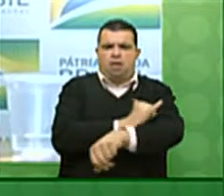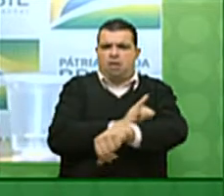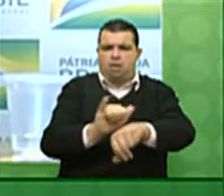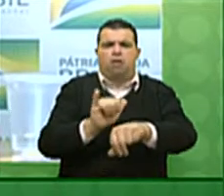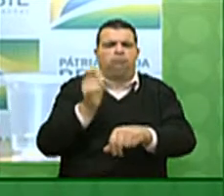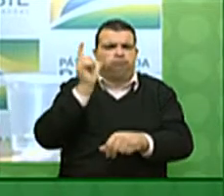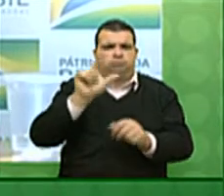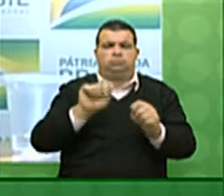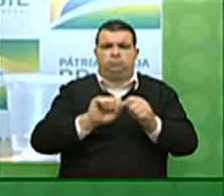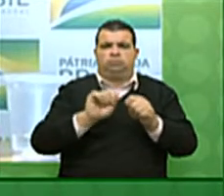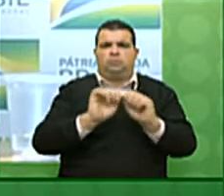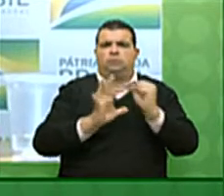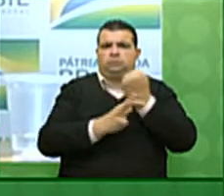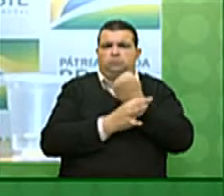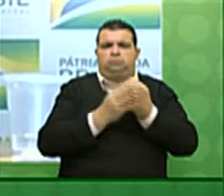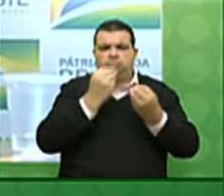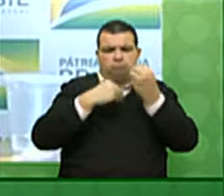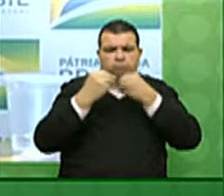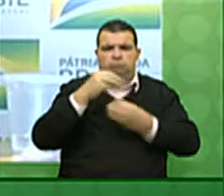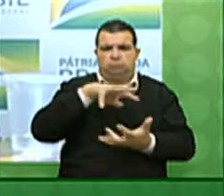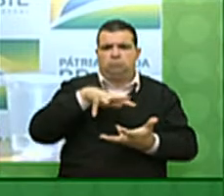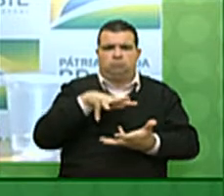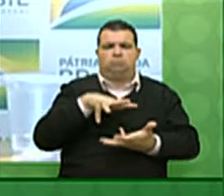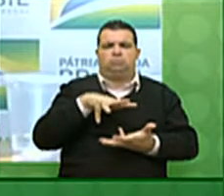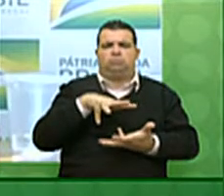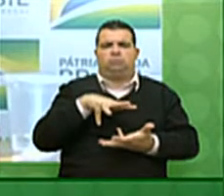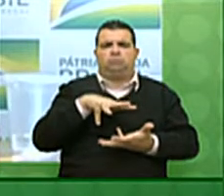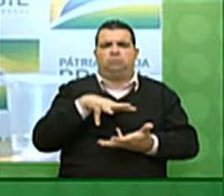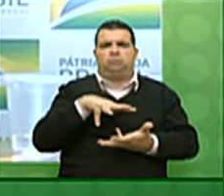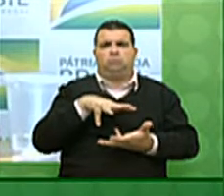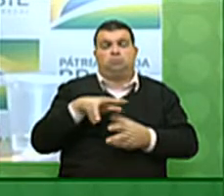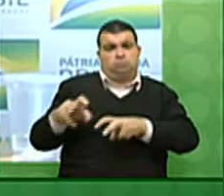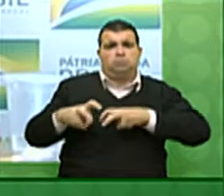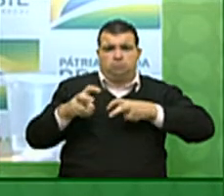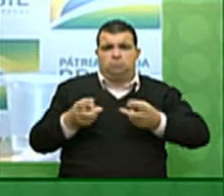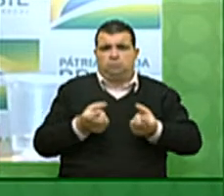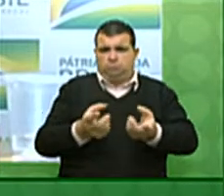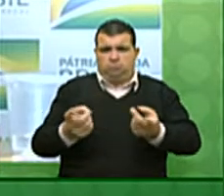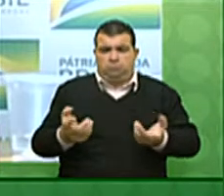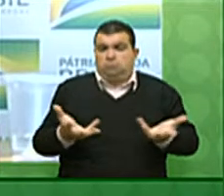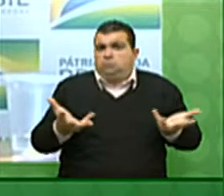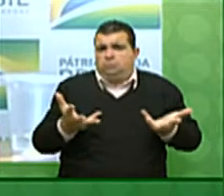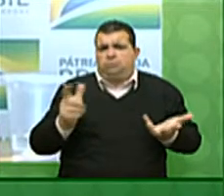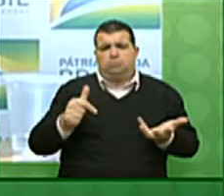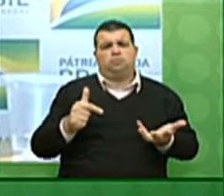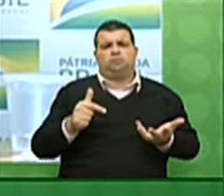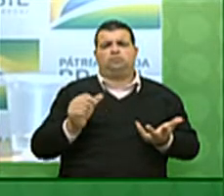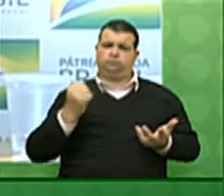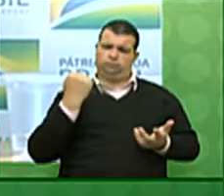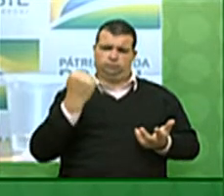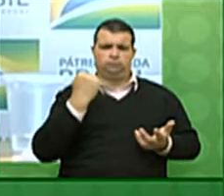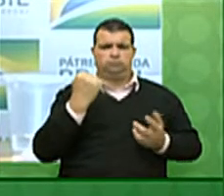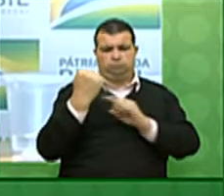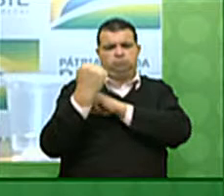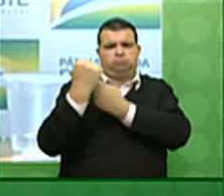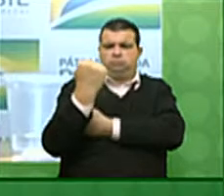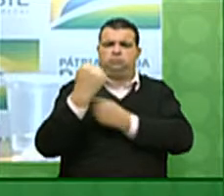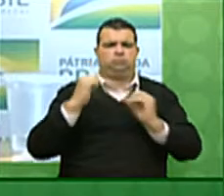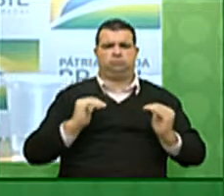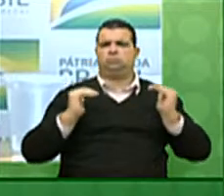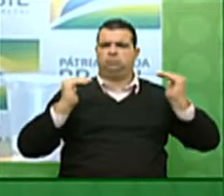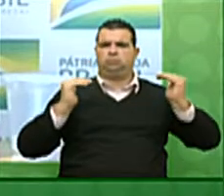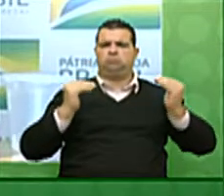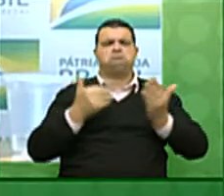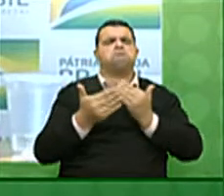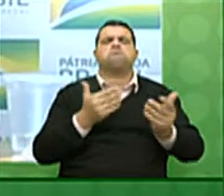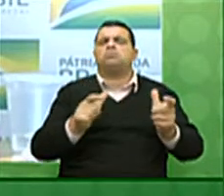alimentar do planeta. Nosso agronegócio hoje é o nosso hard power. Em qualquer